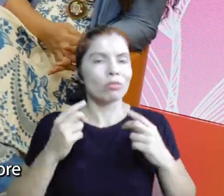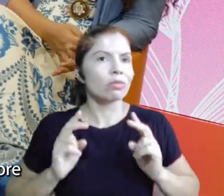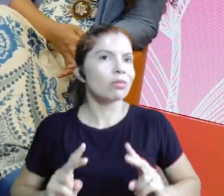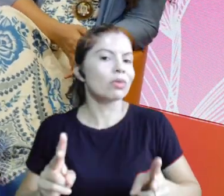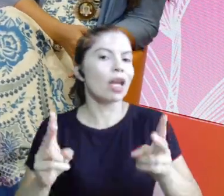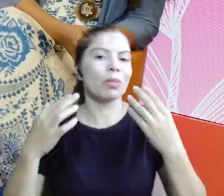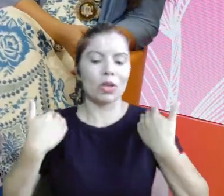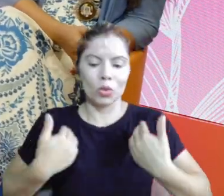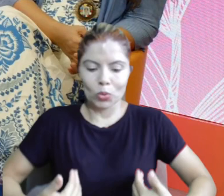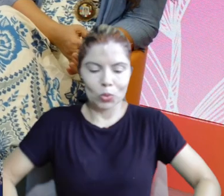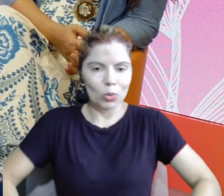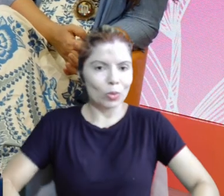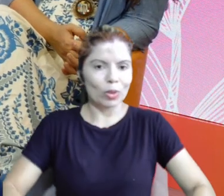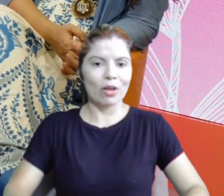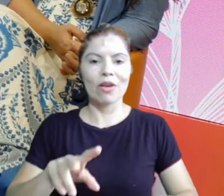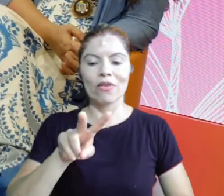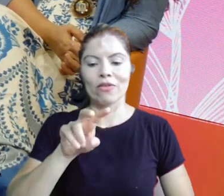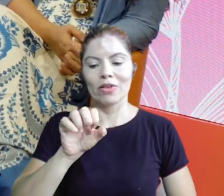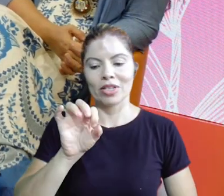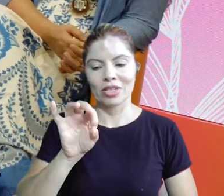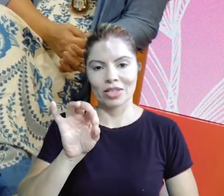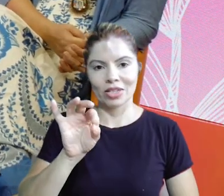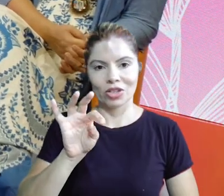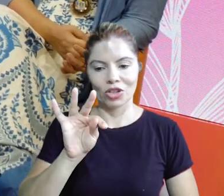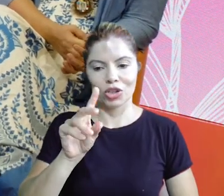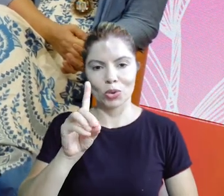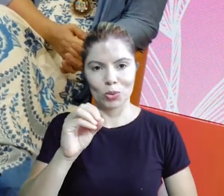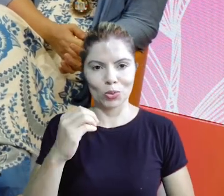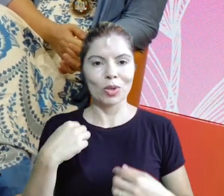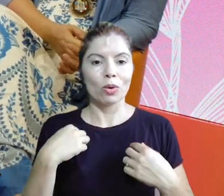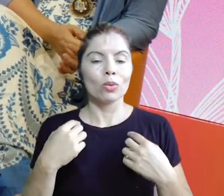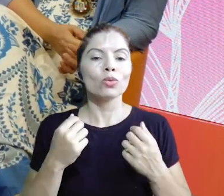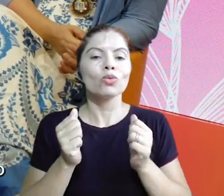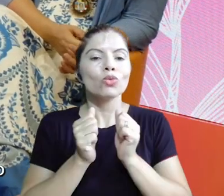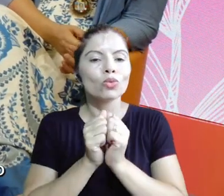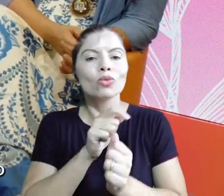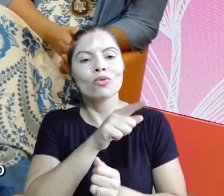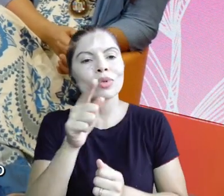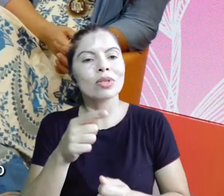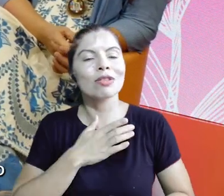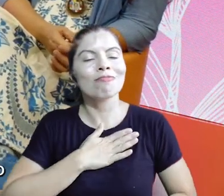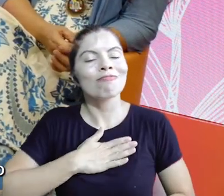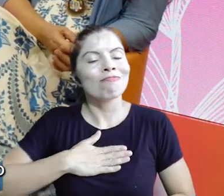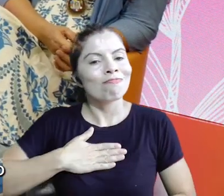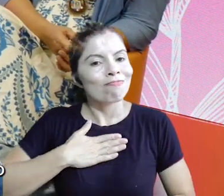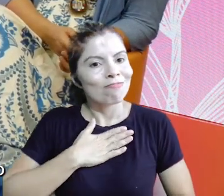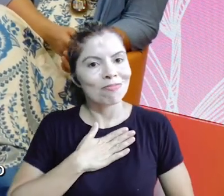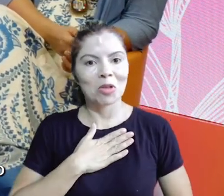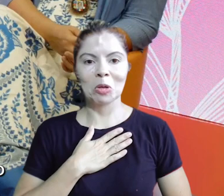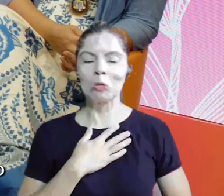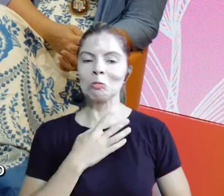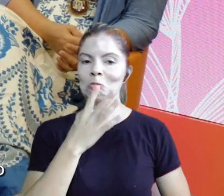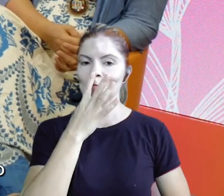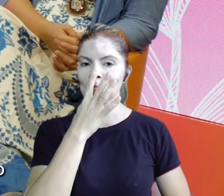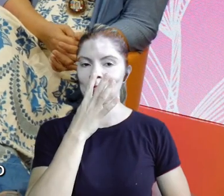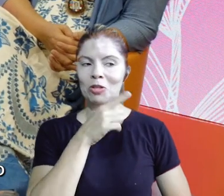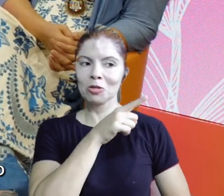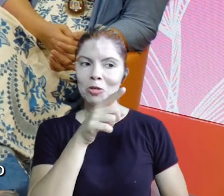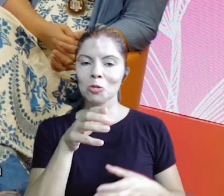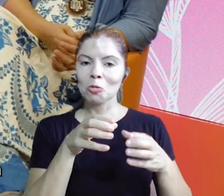Então, sempre estou de vestido. E é um prazer estar aqui com vocês. É uma honra fazer parte desse